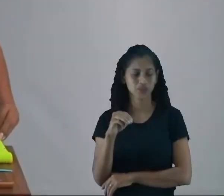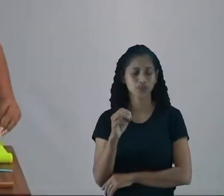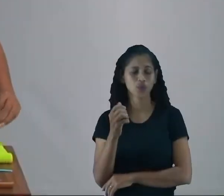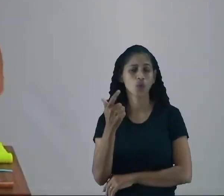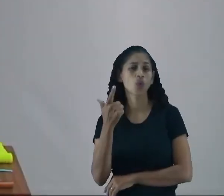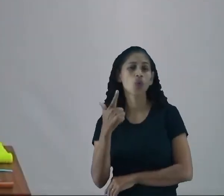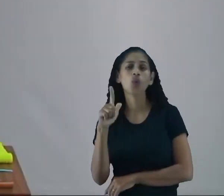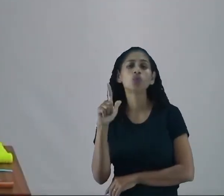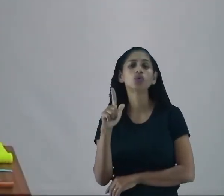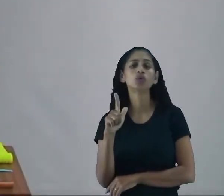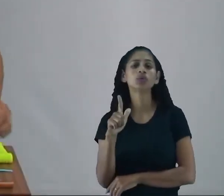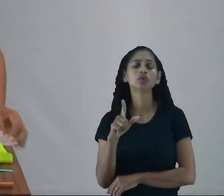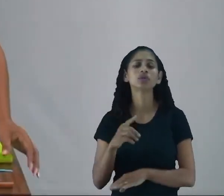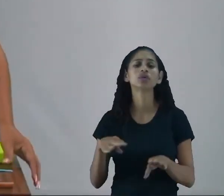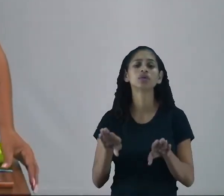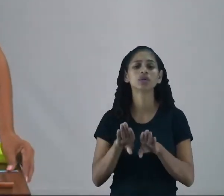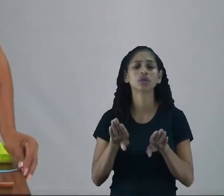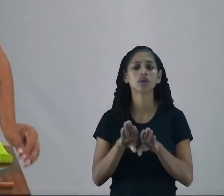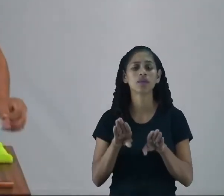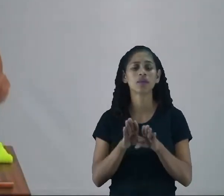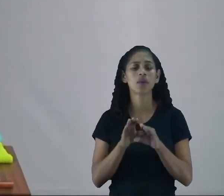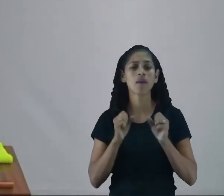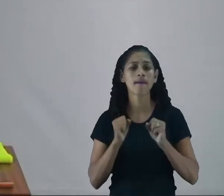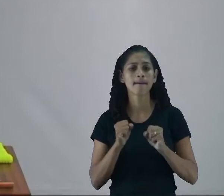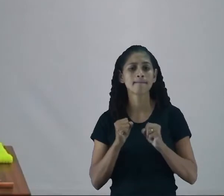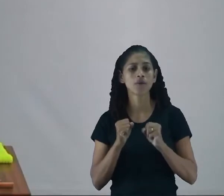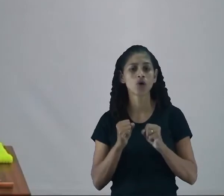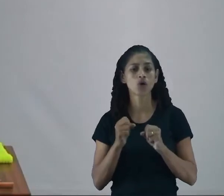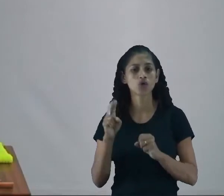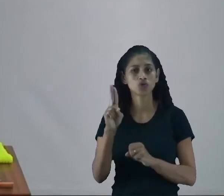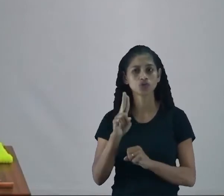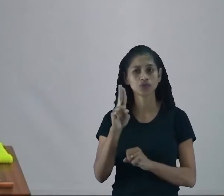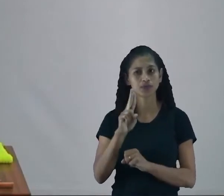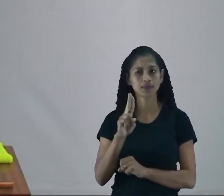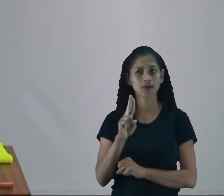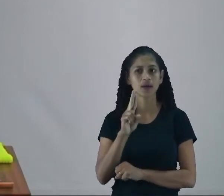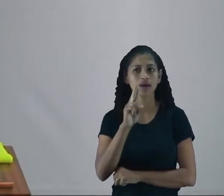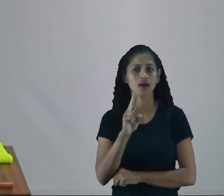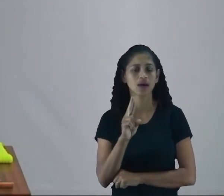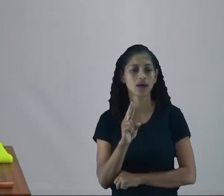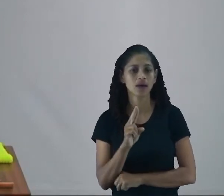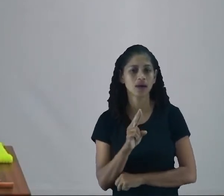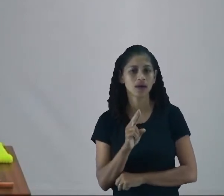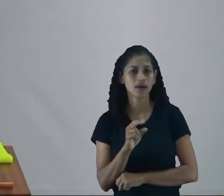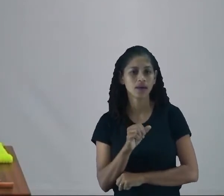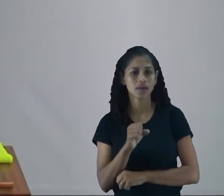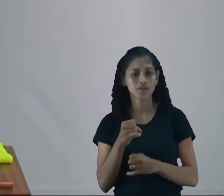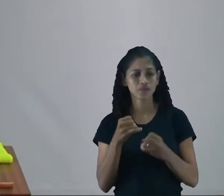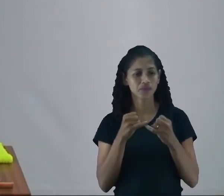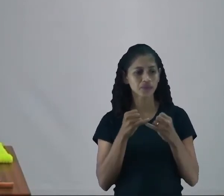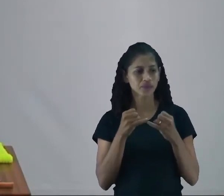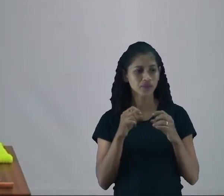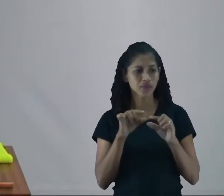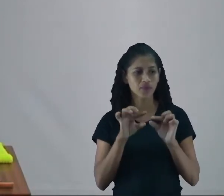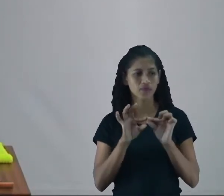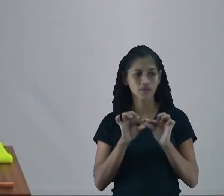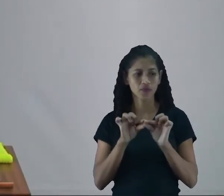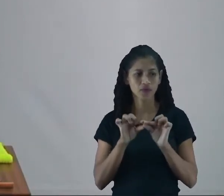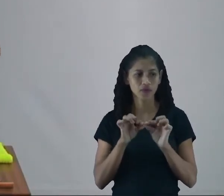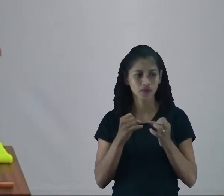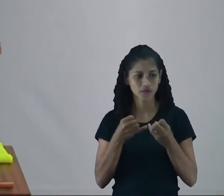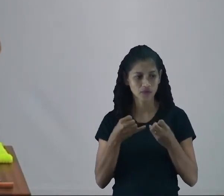Outra coisa que a gente pode medir também com a fita métrica é essa fitinha aqui, né? Por ela ser bem maleável, também